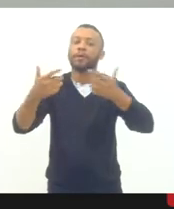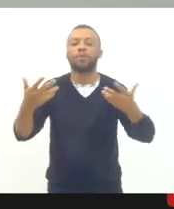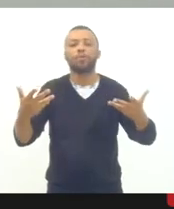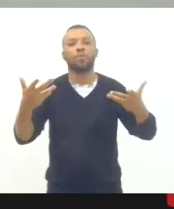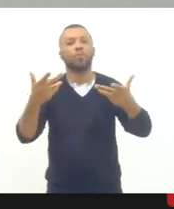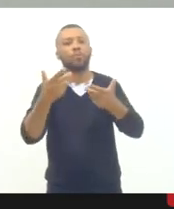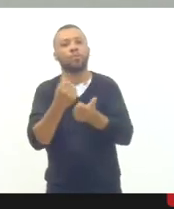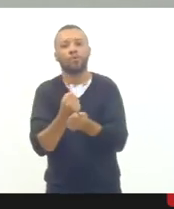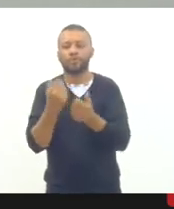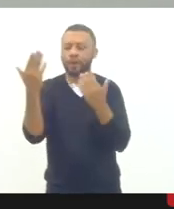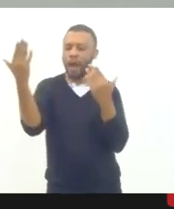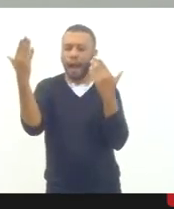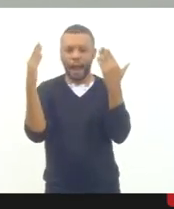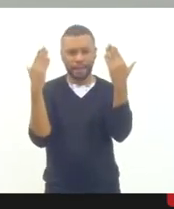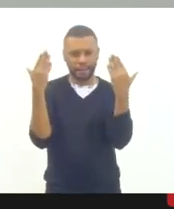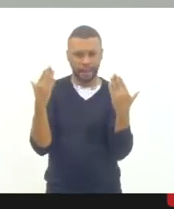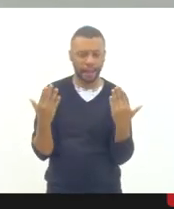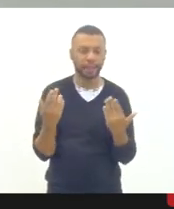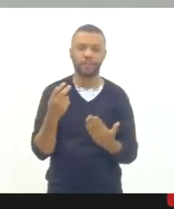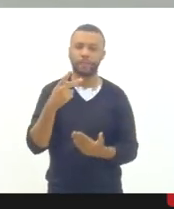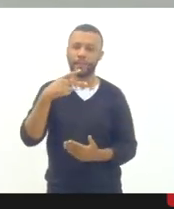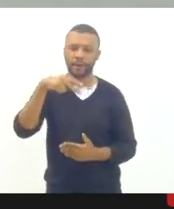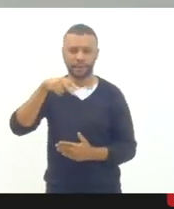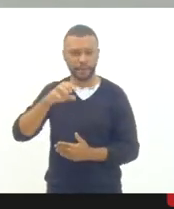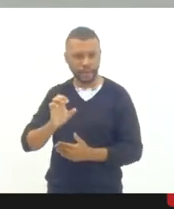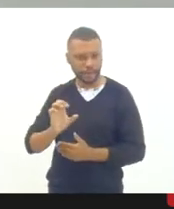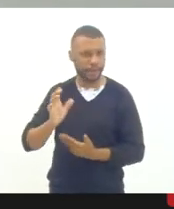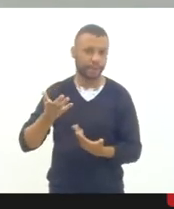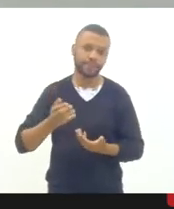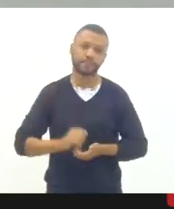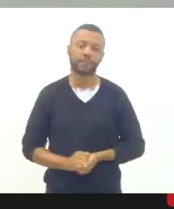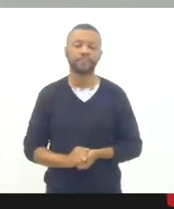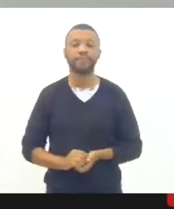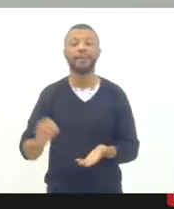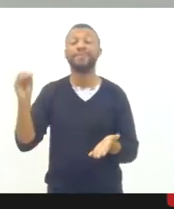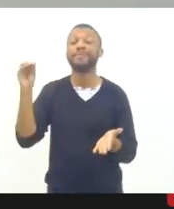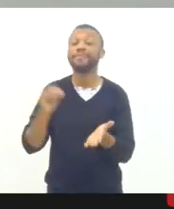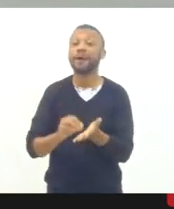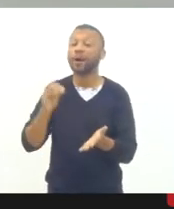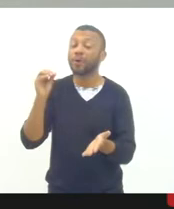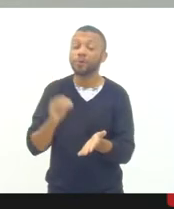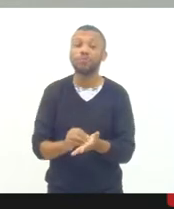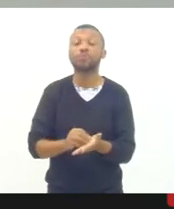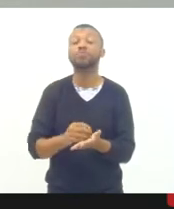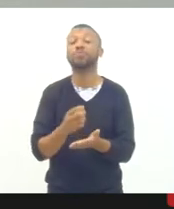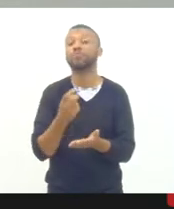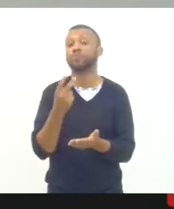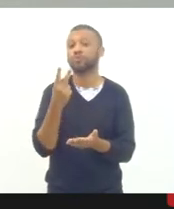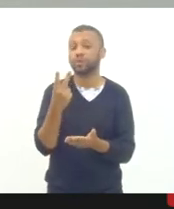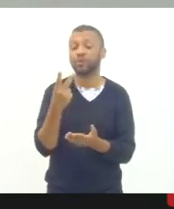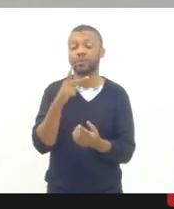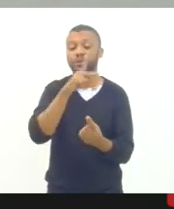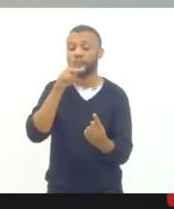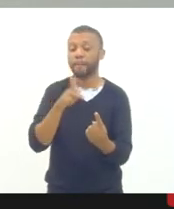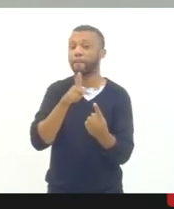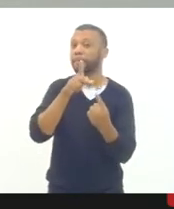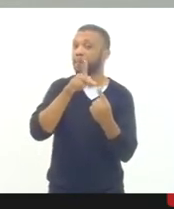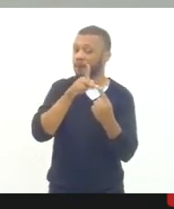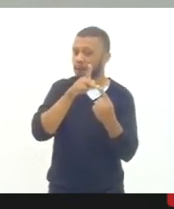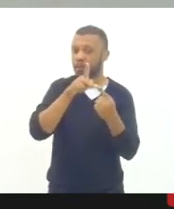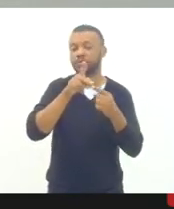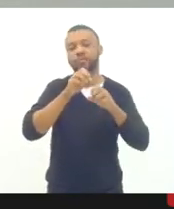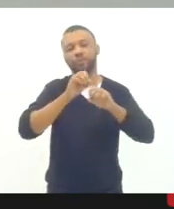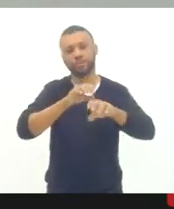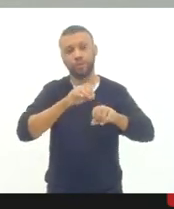análise do Plano Nacional, faltam dois, Plano de Educação, faltam